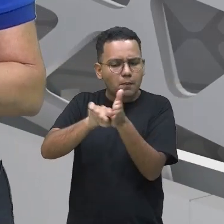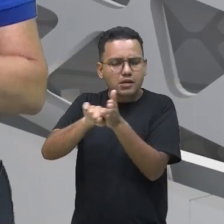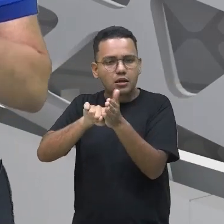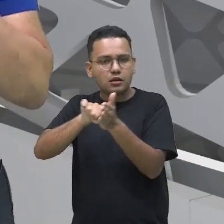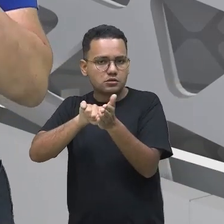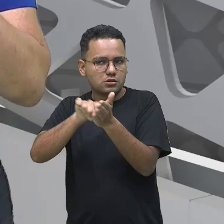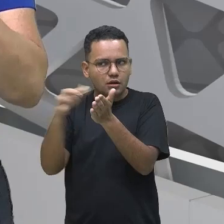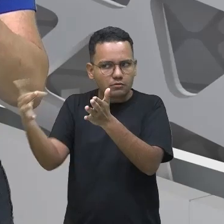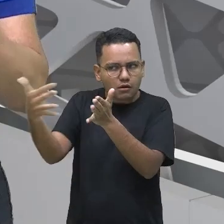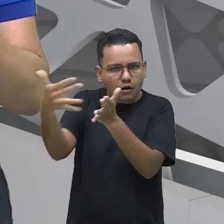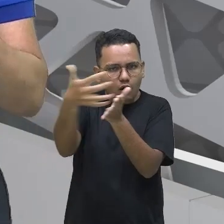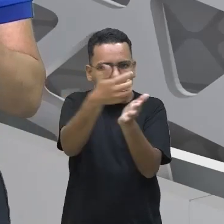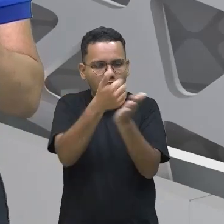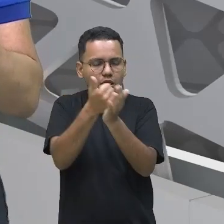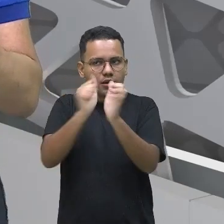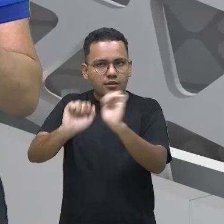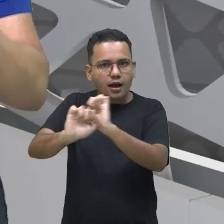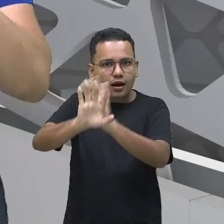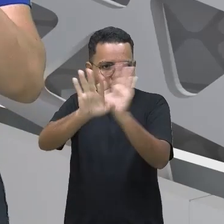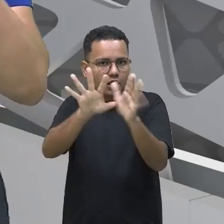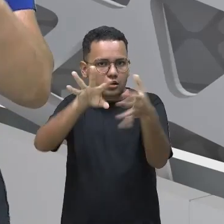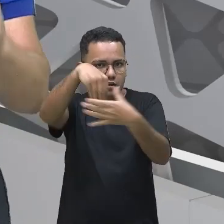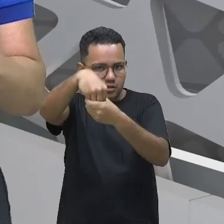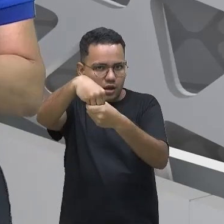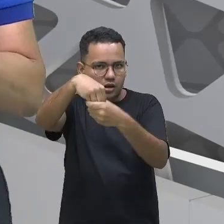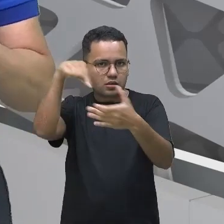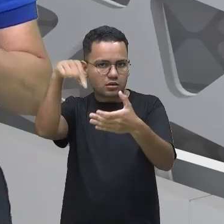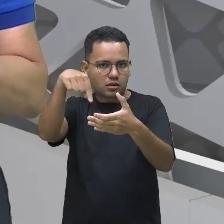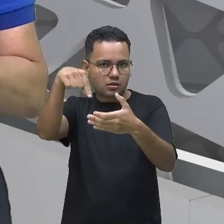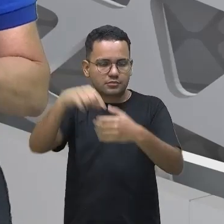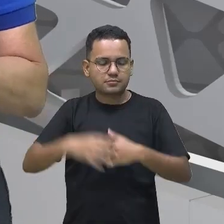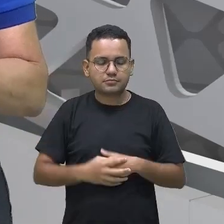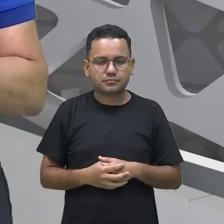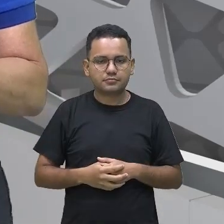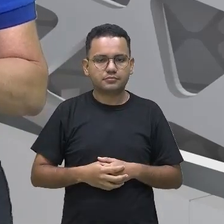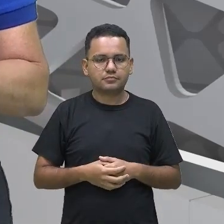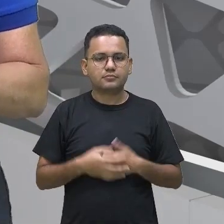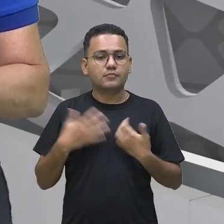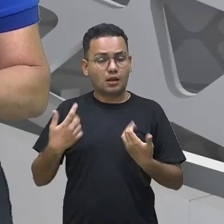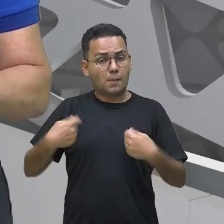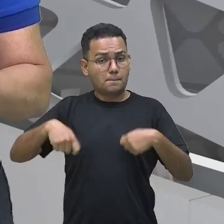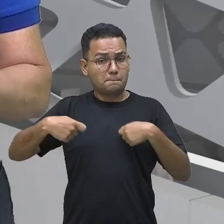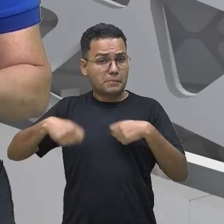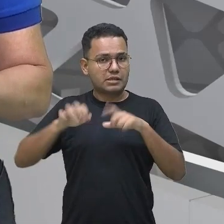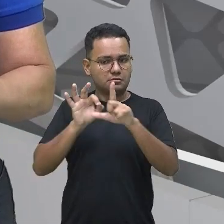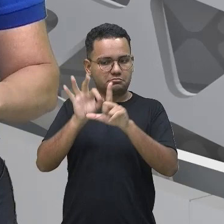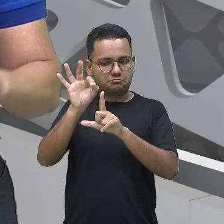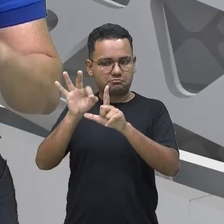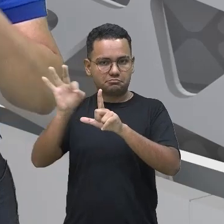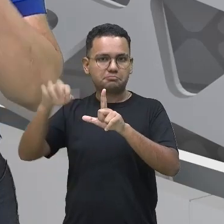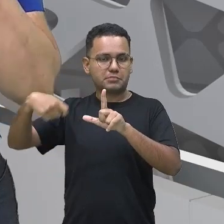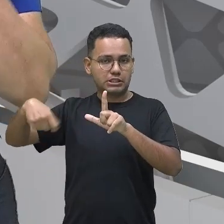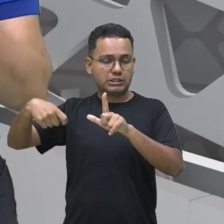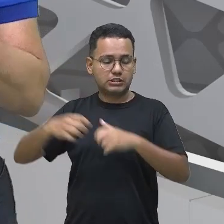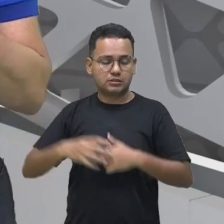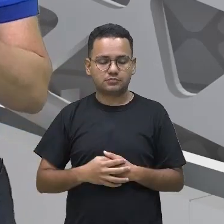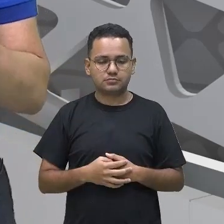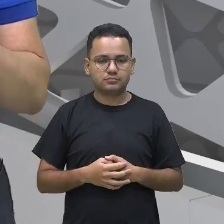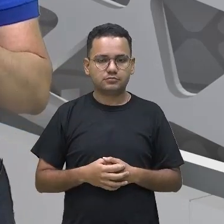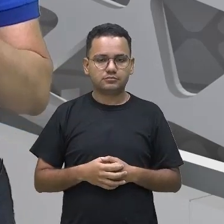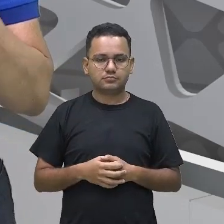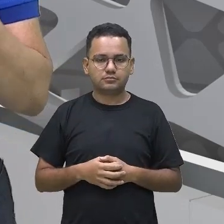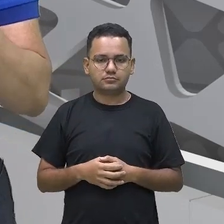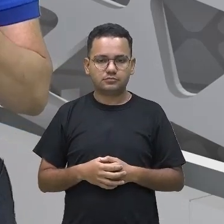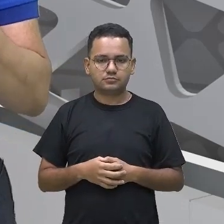exemplo, nesta pesquisa aí que nós tiramos o trecho desse infográfico, você poderia